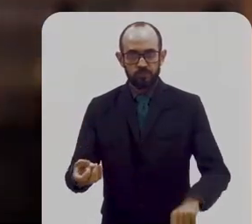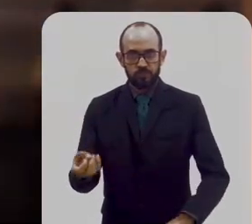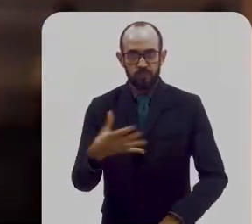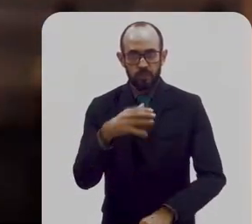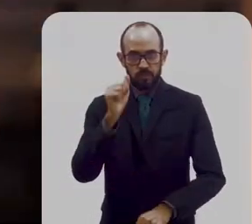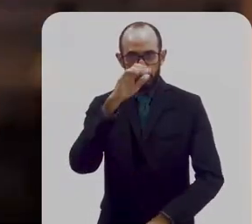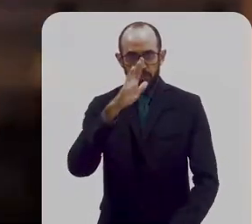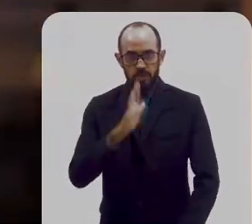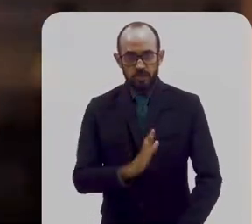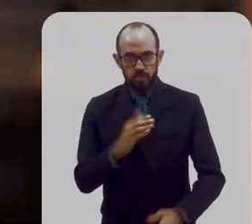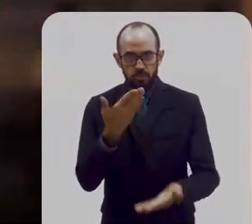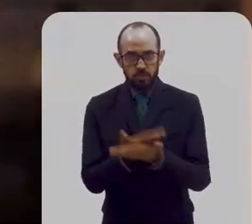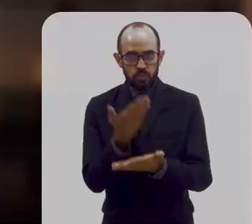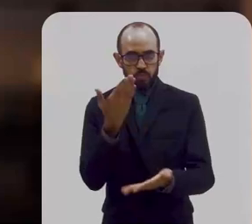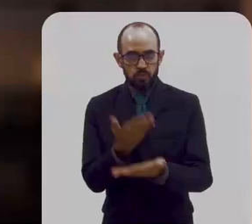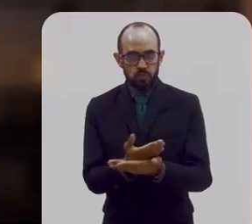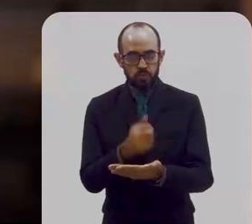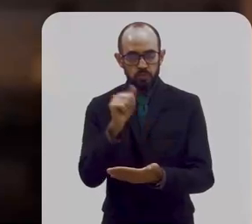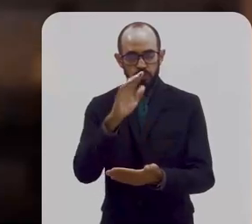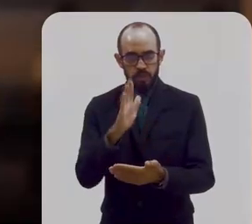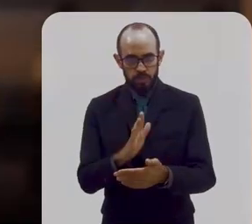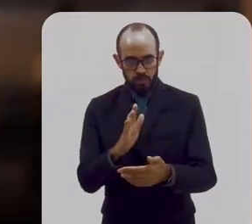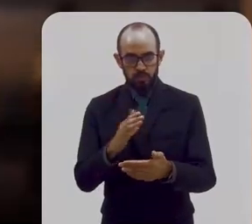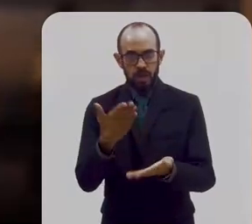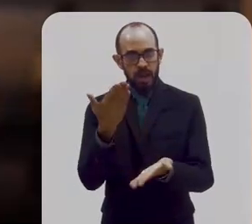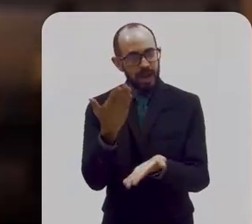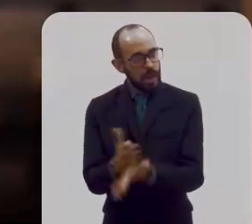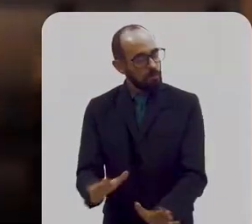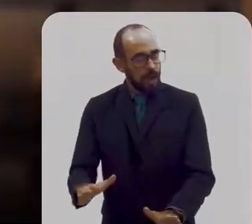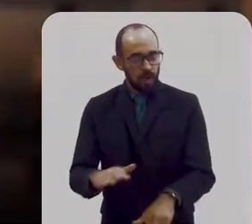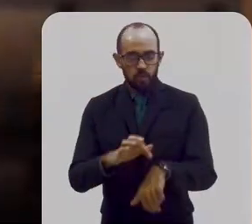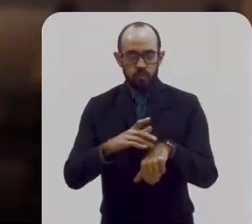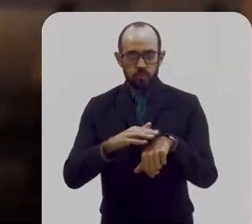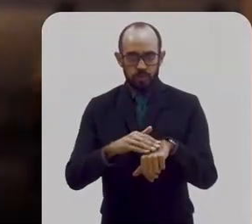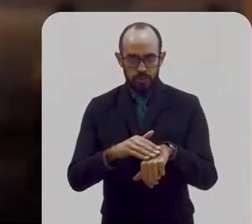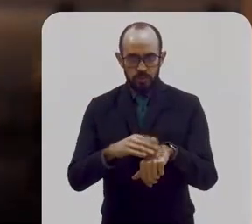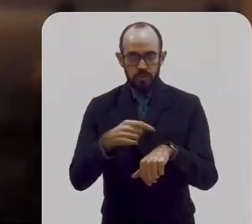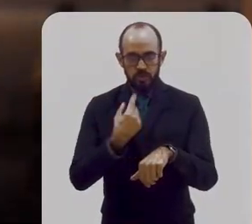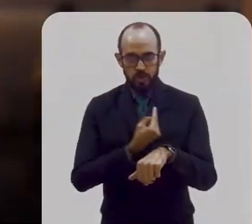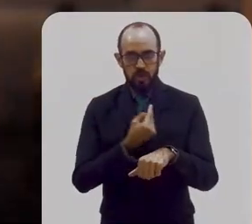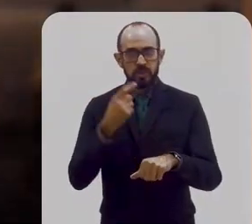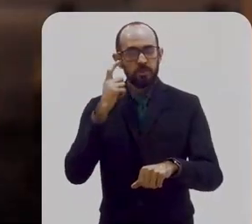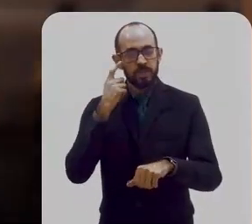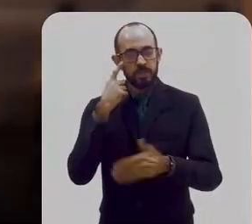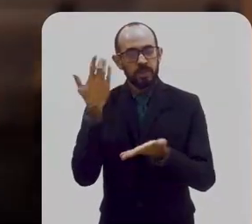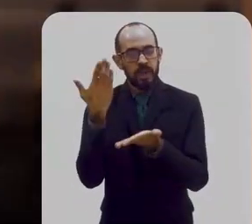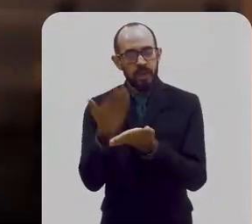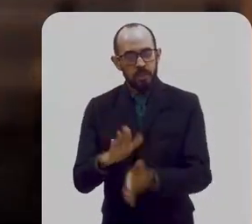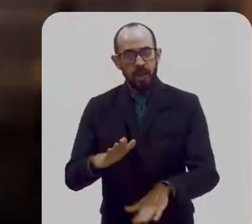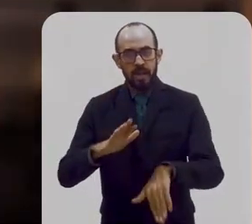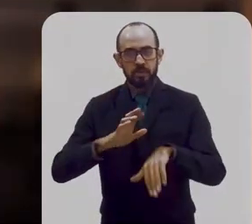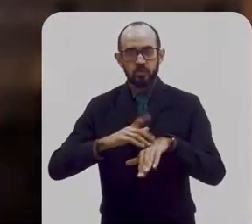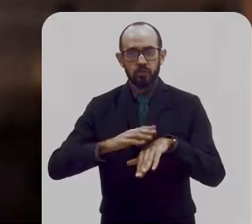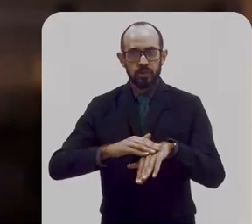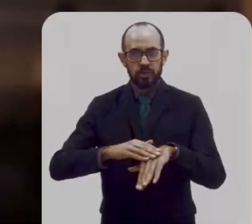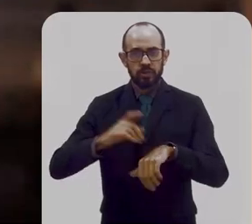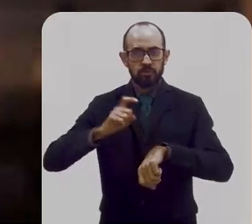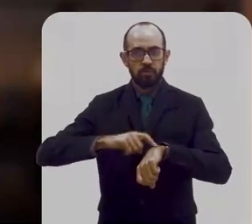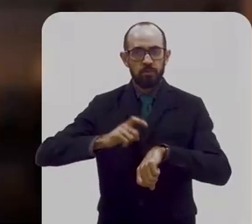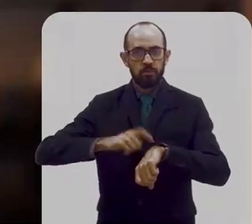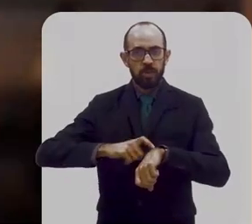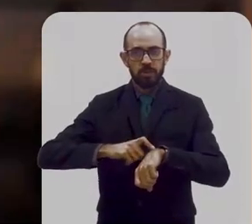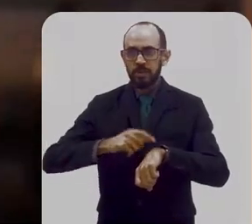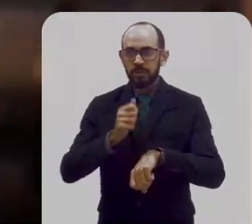e para o estudo das doenças e para a erradicação de doenças. E a gente está pensando em erradicação de doenças num momento